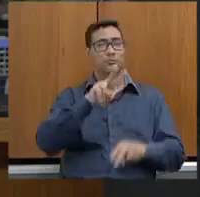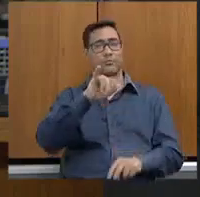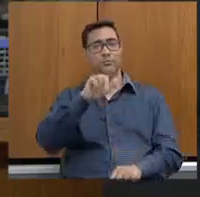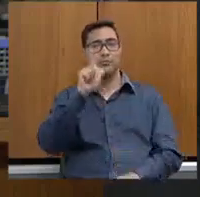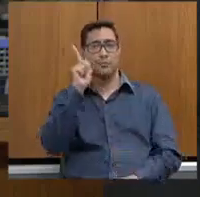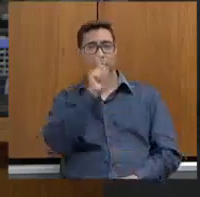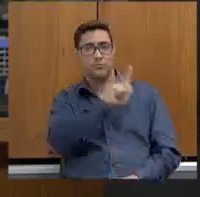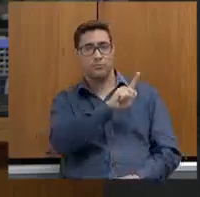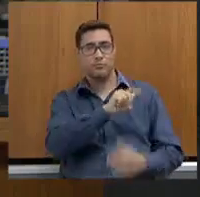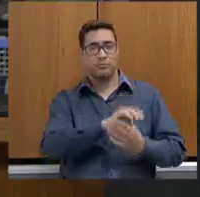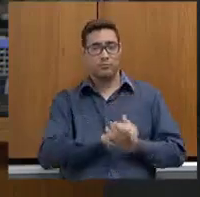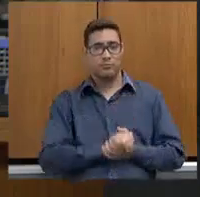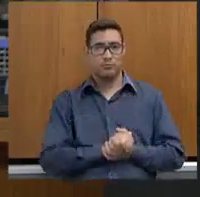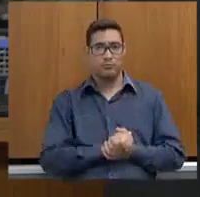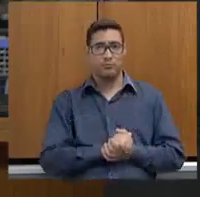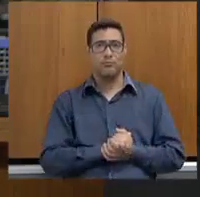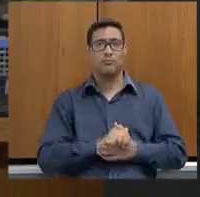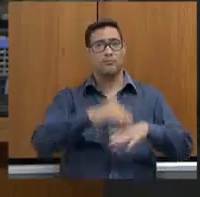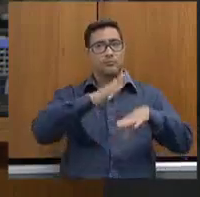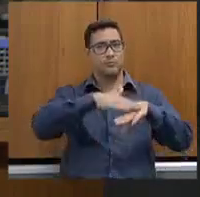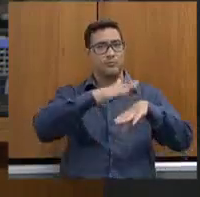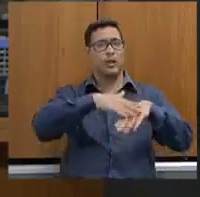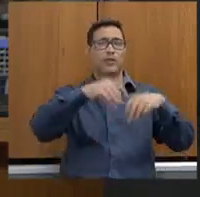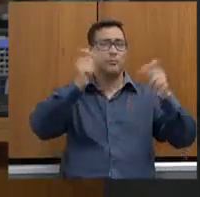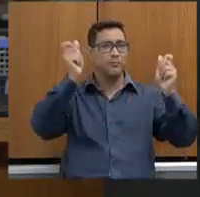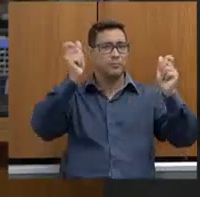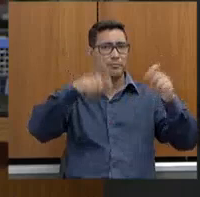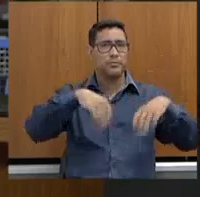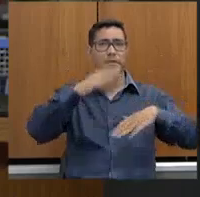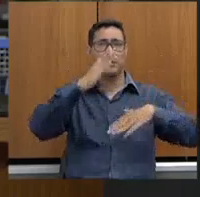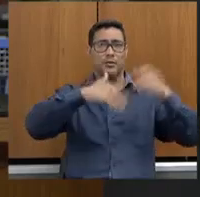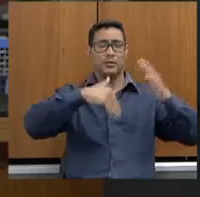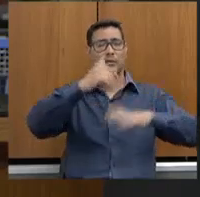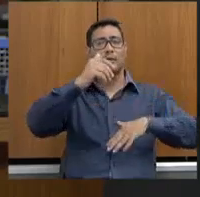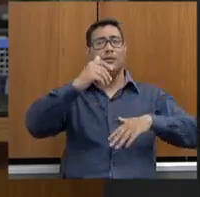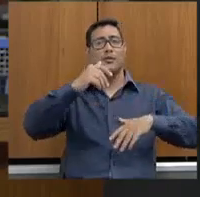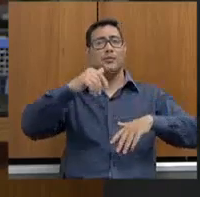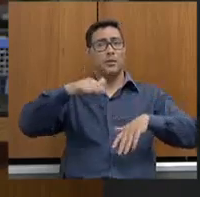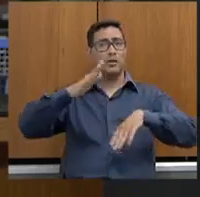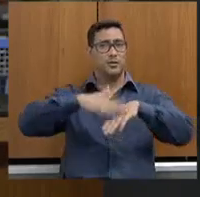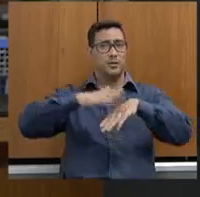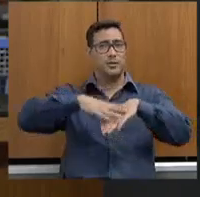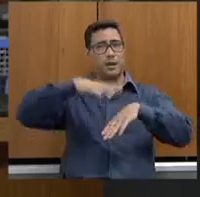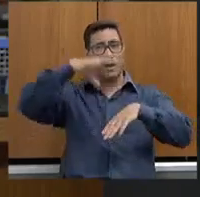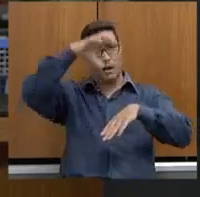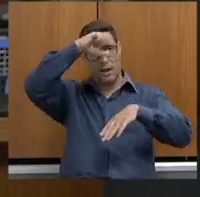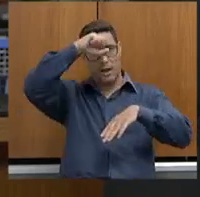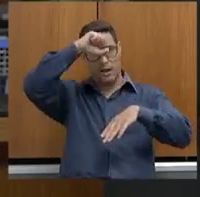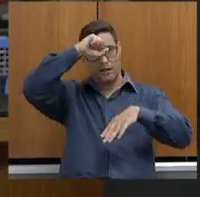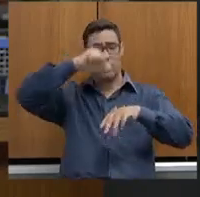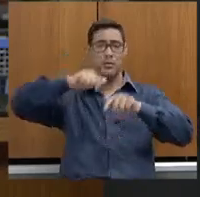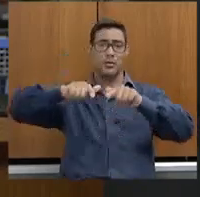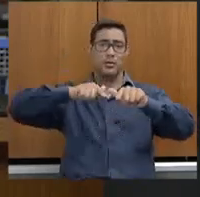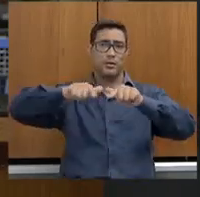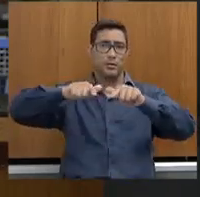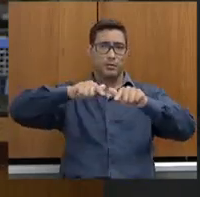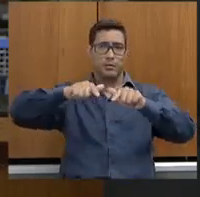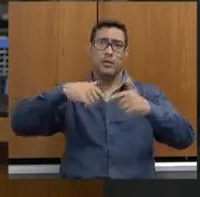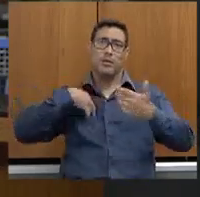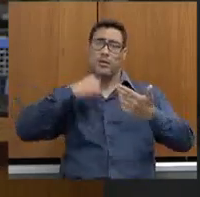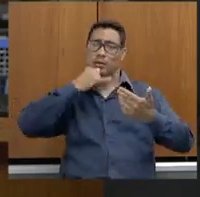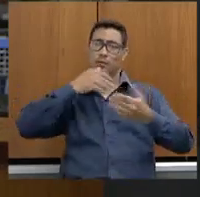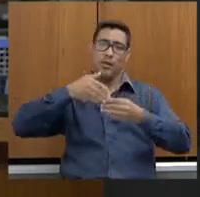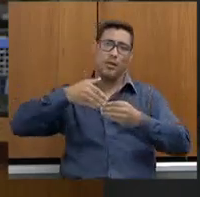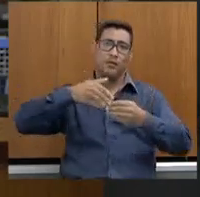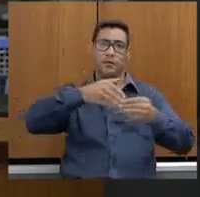que é a capacitação e a preparação para mercado de trabalho. Então, a gente, levando a fabricação das